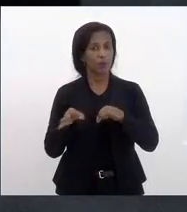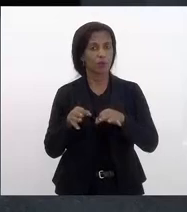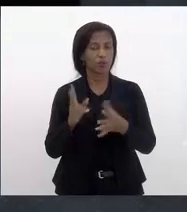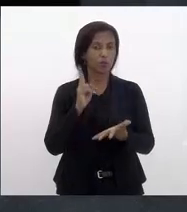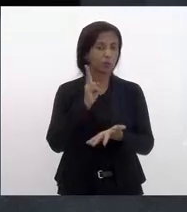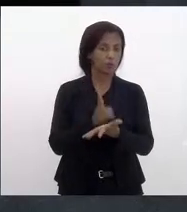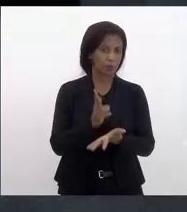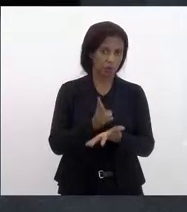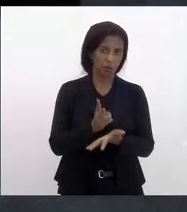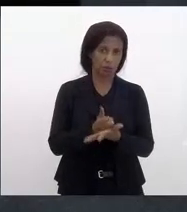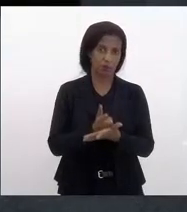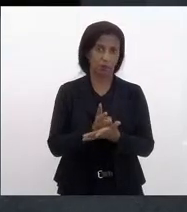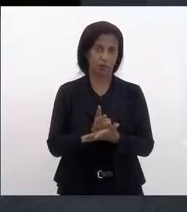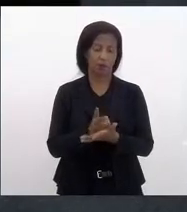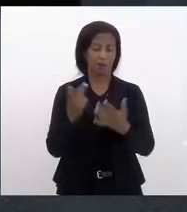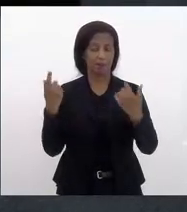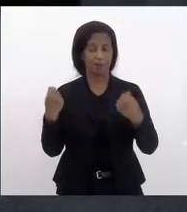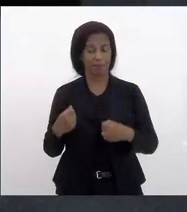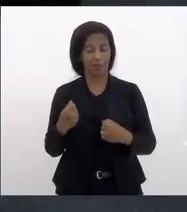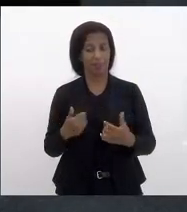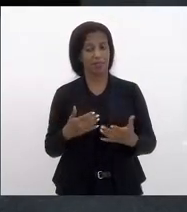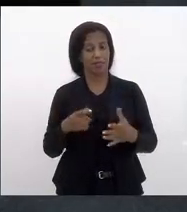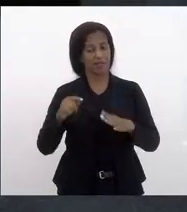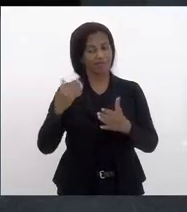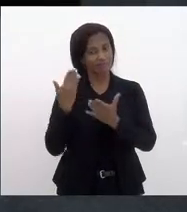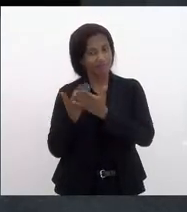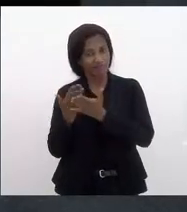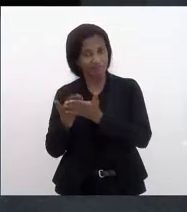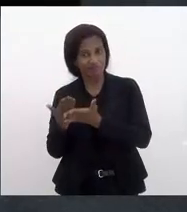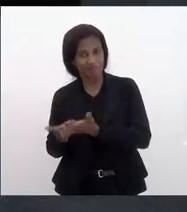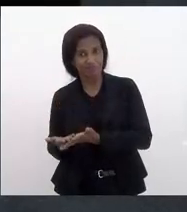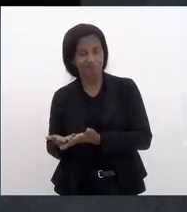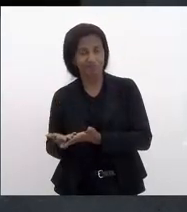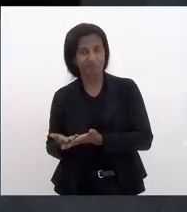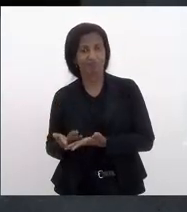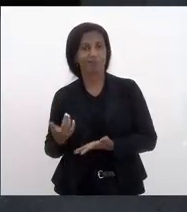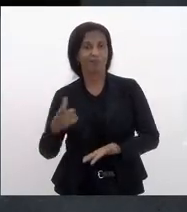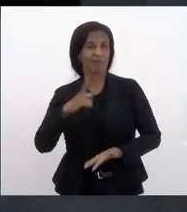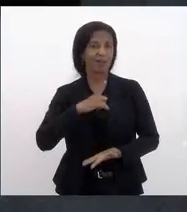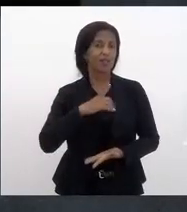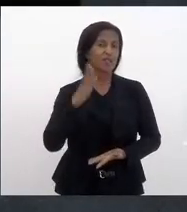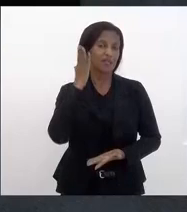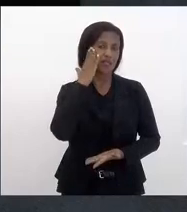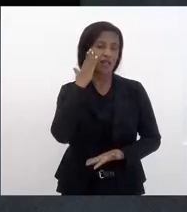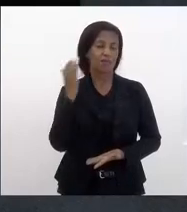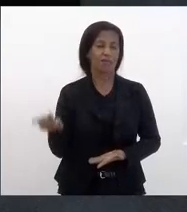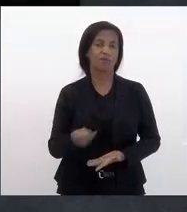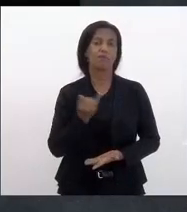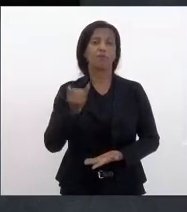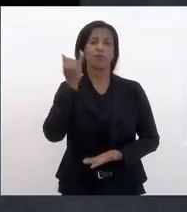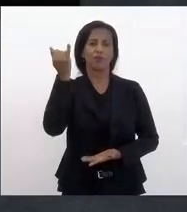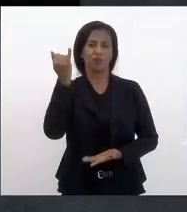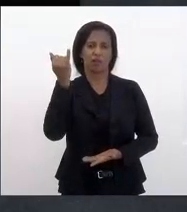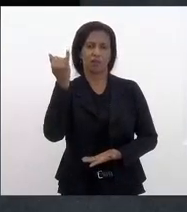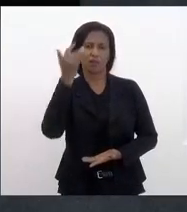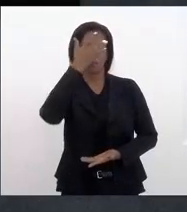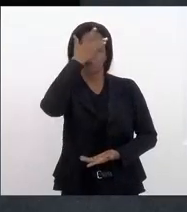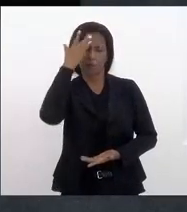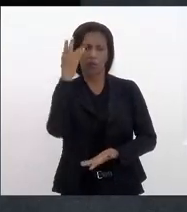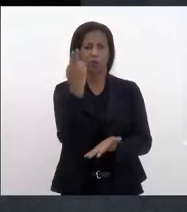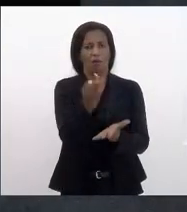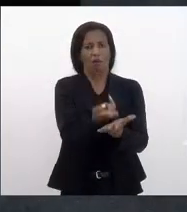mesmo tempo que a gente precisa aprofundar, a gente tem, sabe da importância para quem está